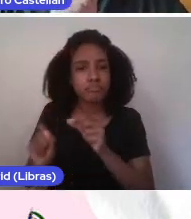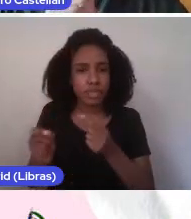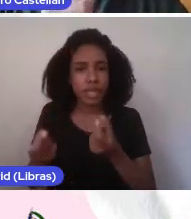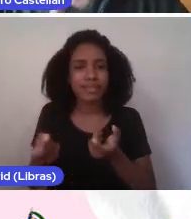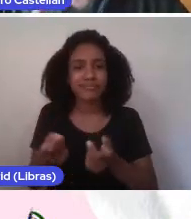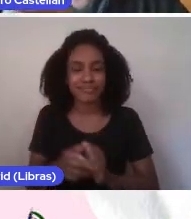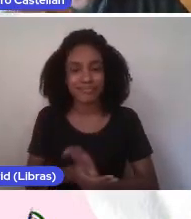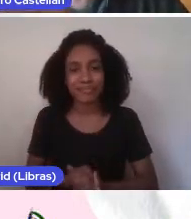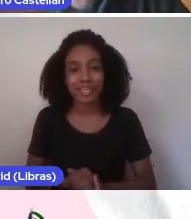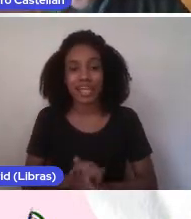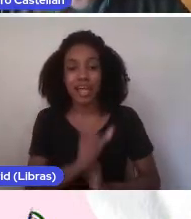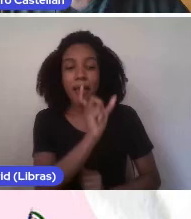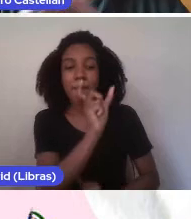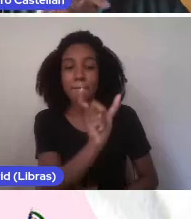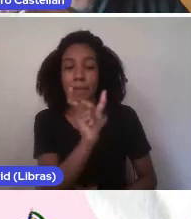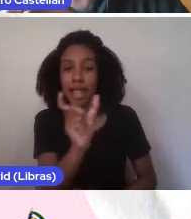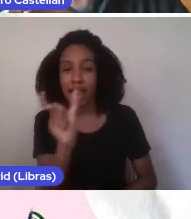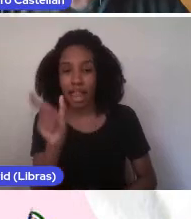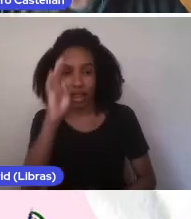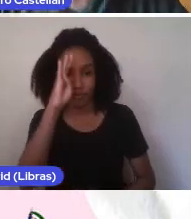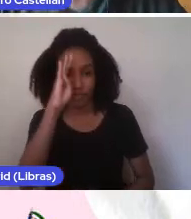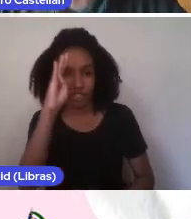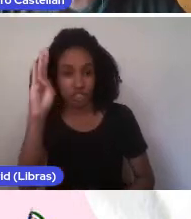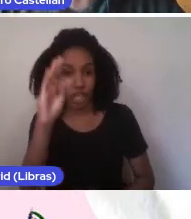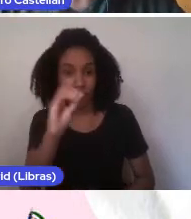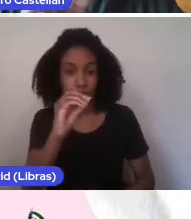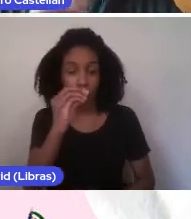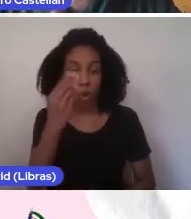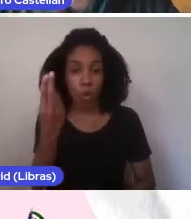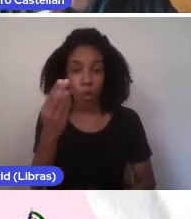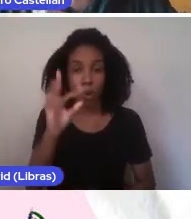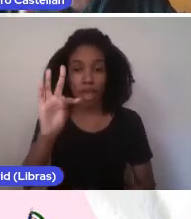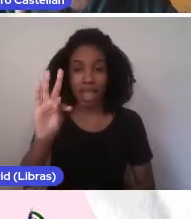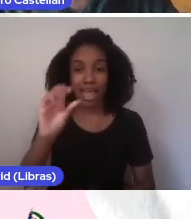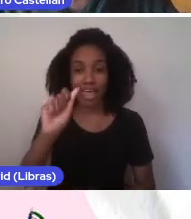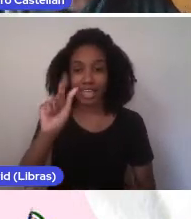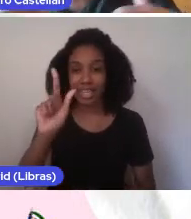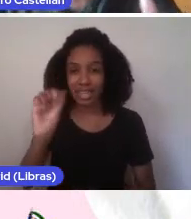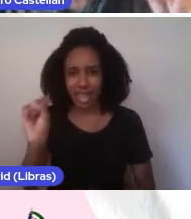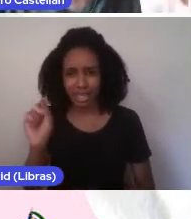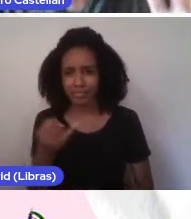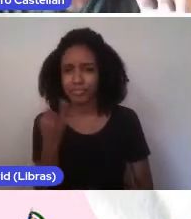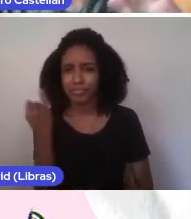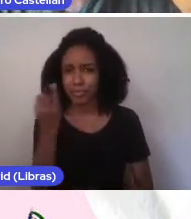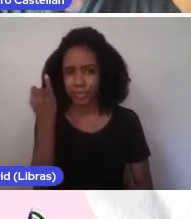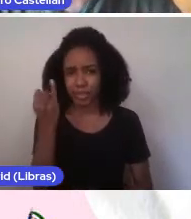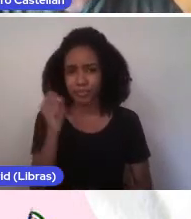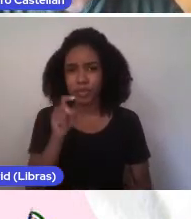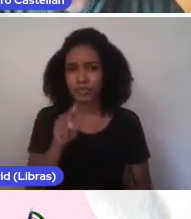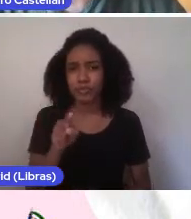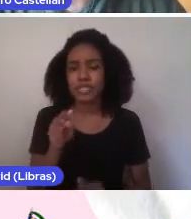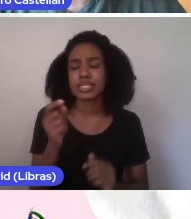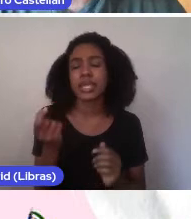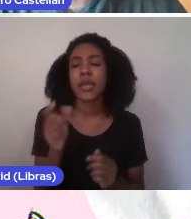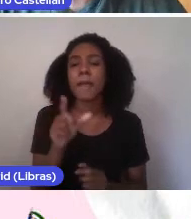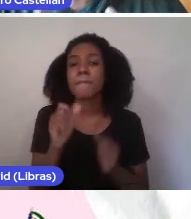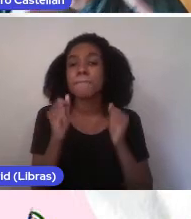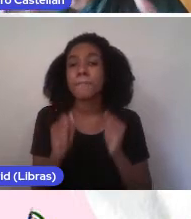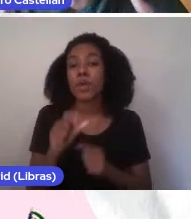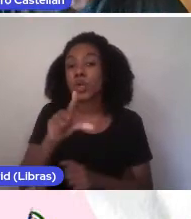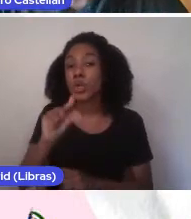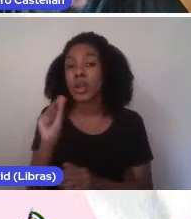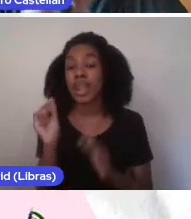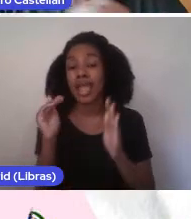As palavras-chave ou as tags são muito importantes. Você deve escolher até cinco palavras-chave que podem